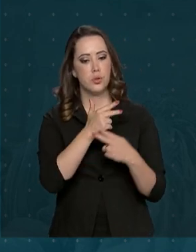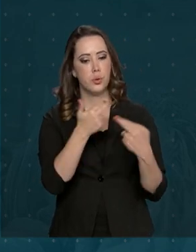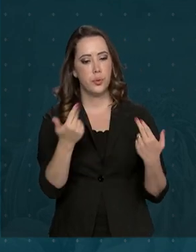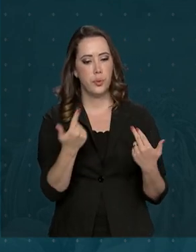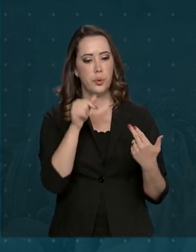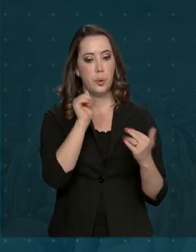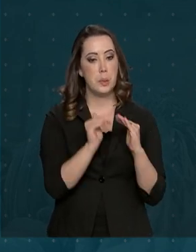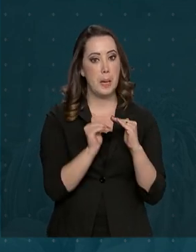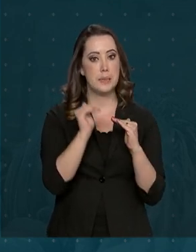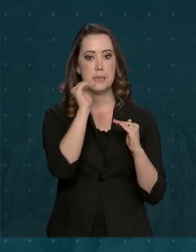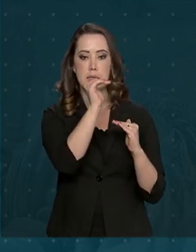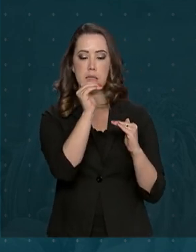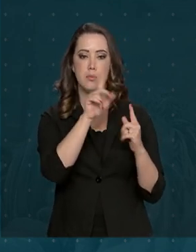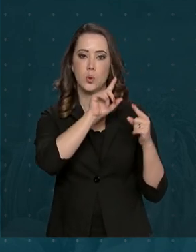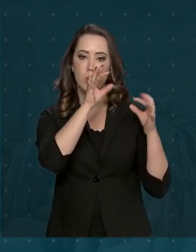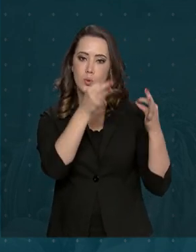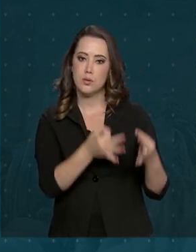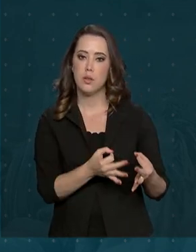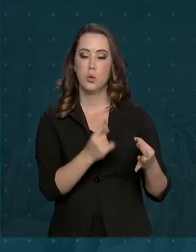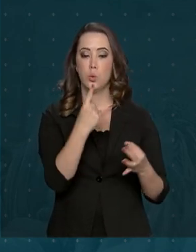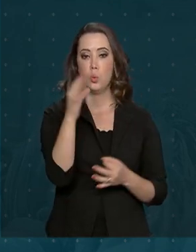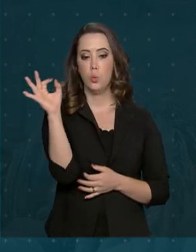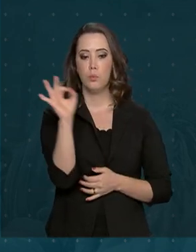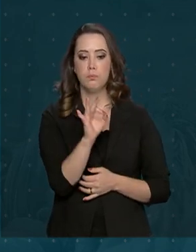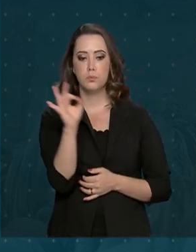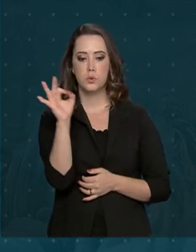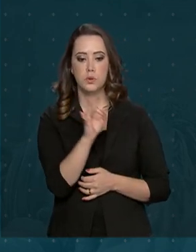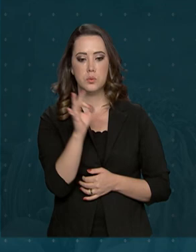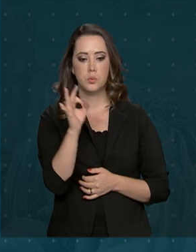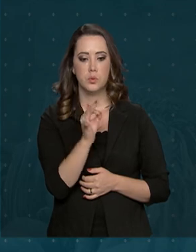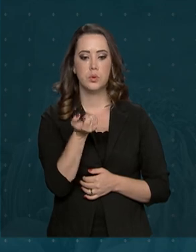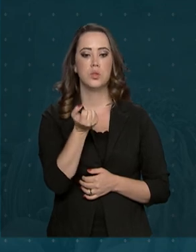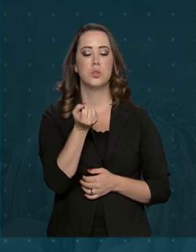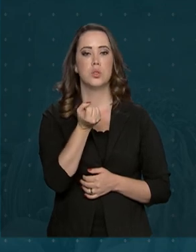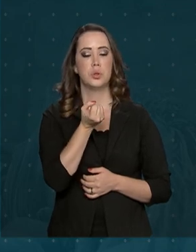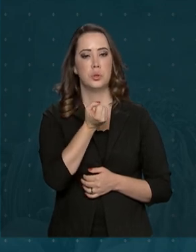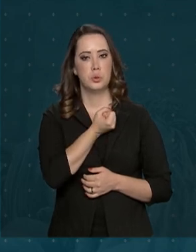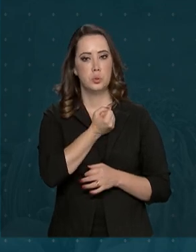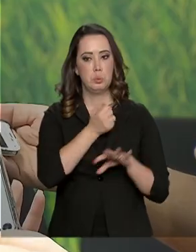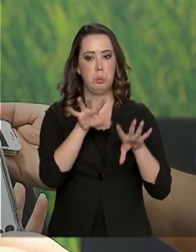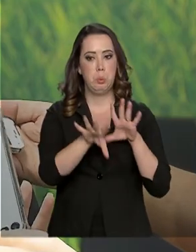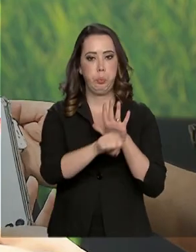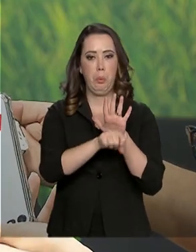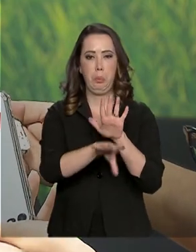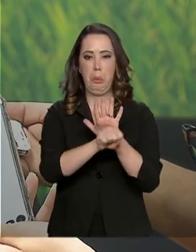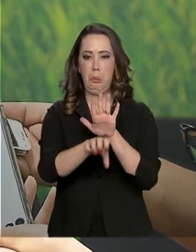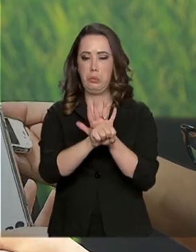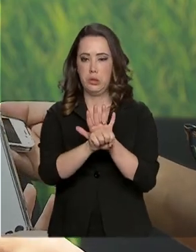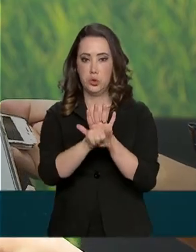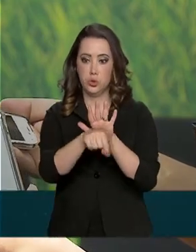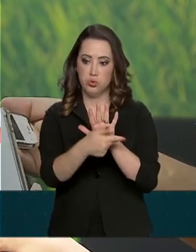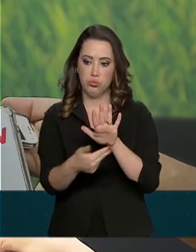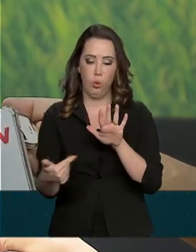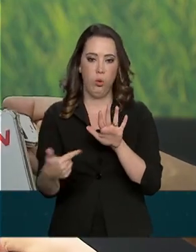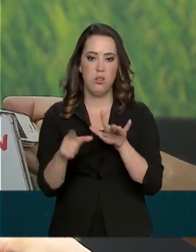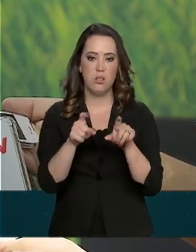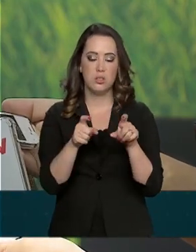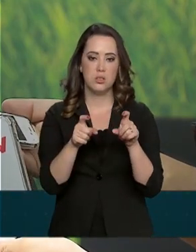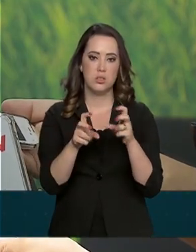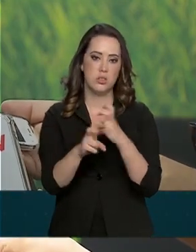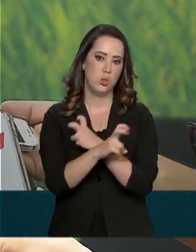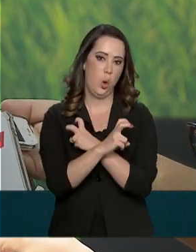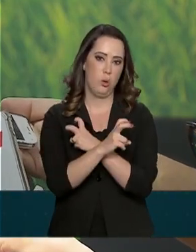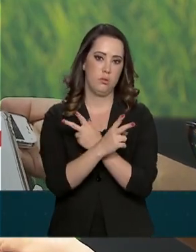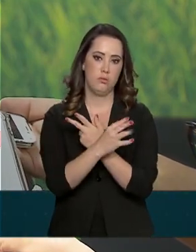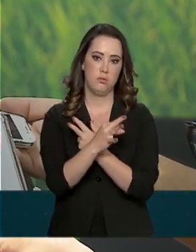agrotóxicos maiores que o ideal e 1% altos níveis de produtos contaminantes. A violação, quando constatada, é passada